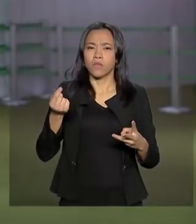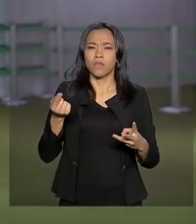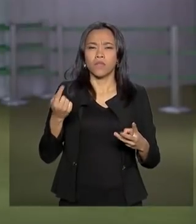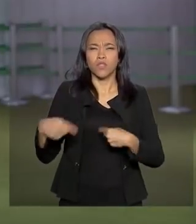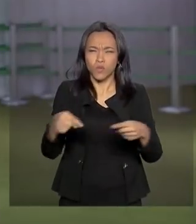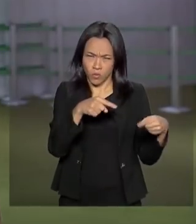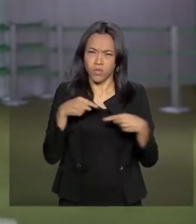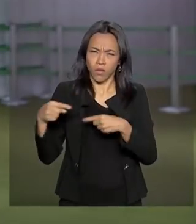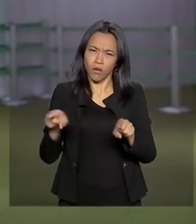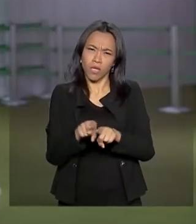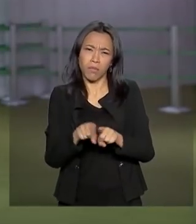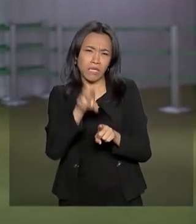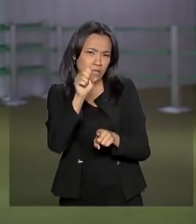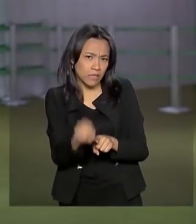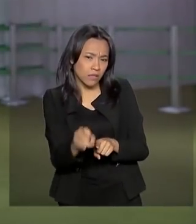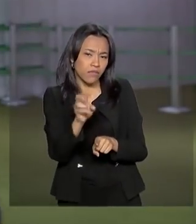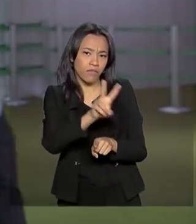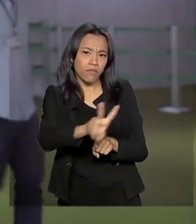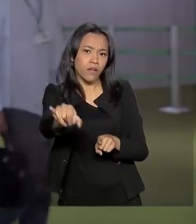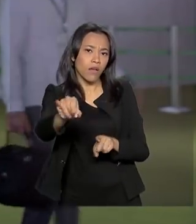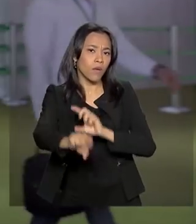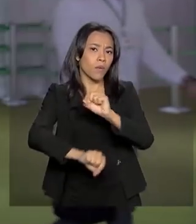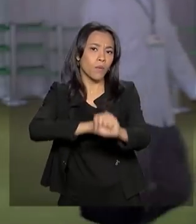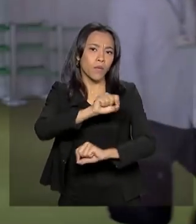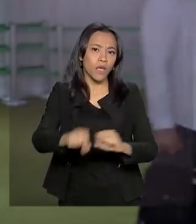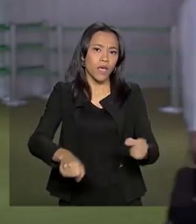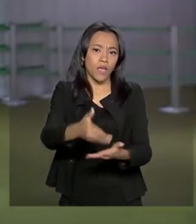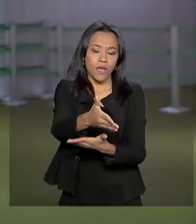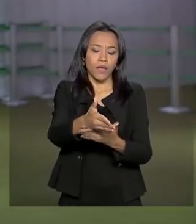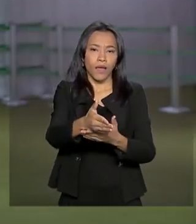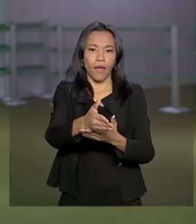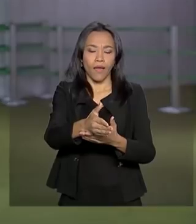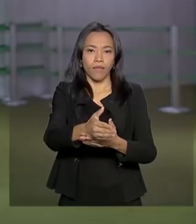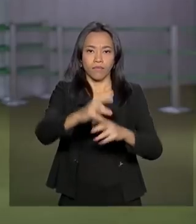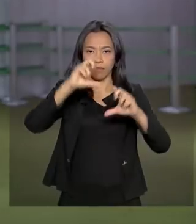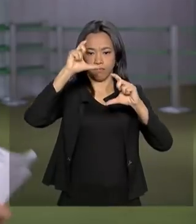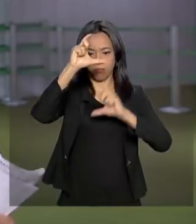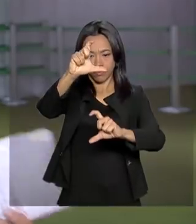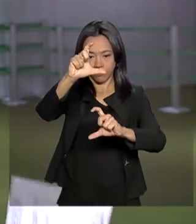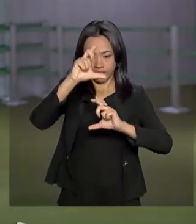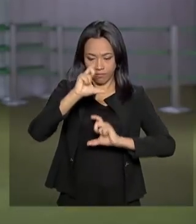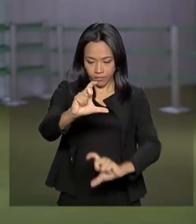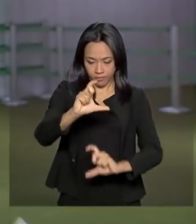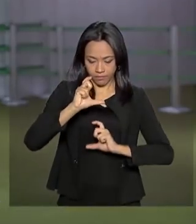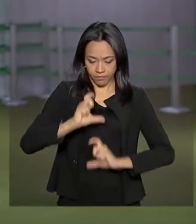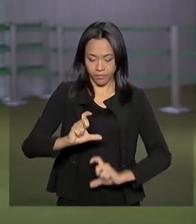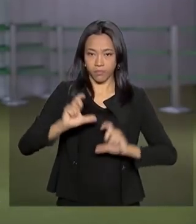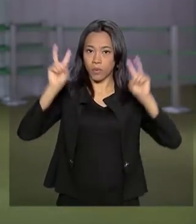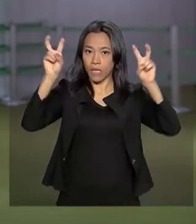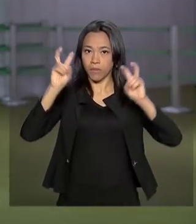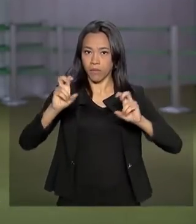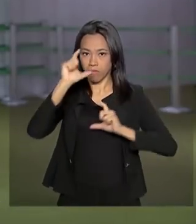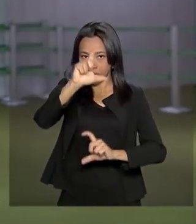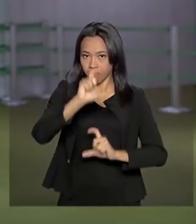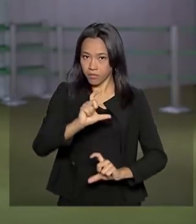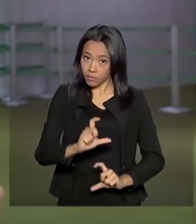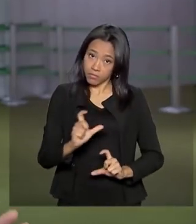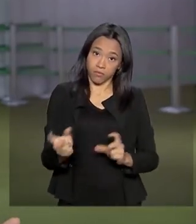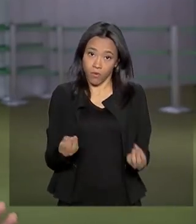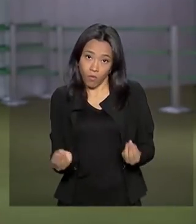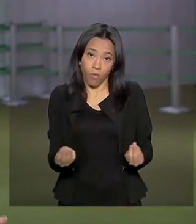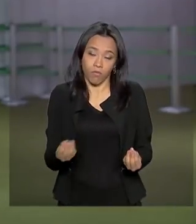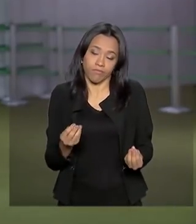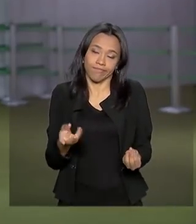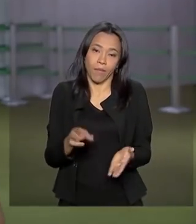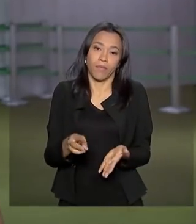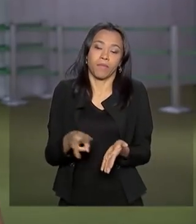sobre se vão fatiar ou não a matéria em subrelatorias. Ontem, no início da noite, os integrantes da comissão, o